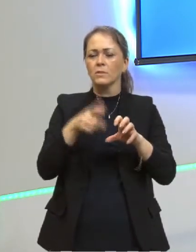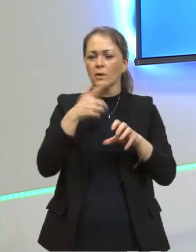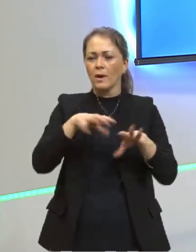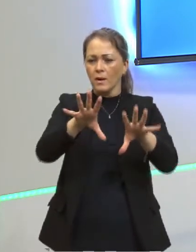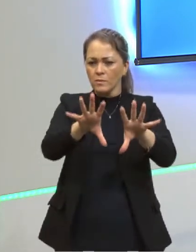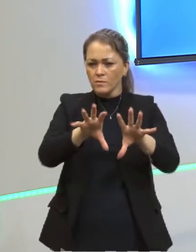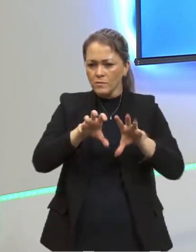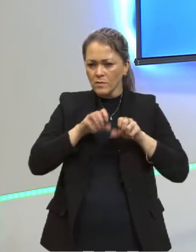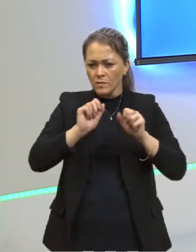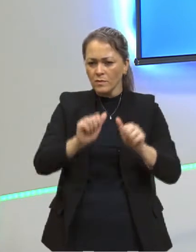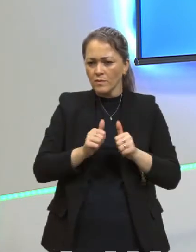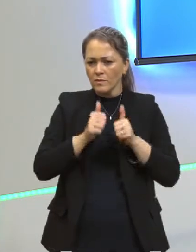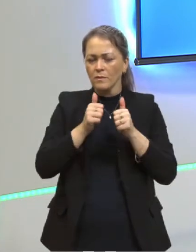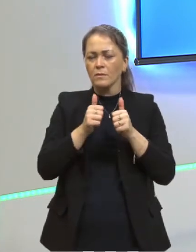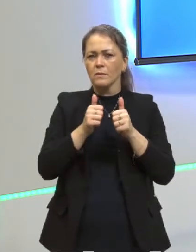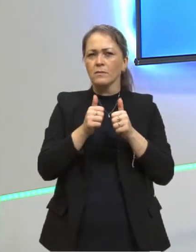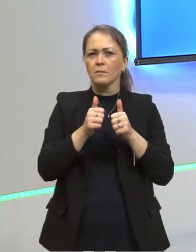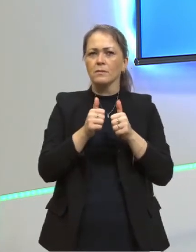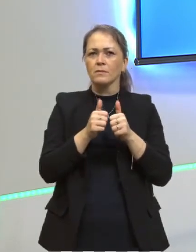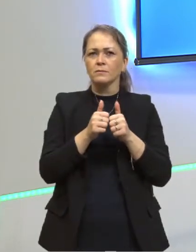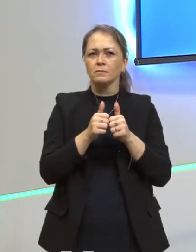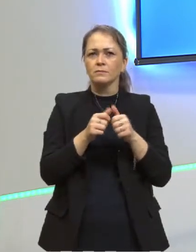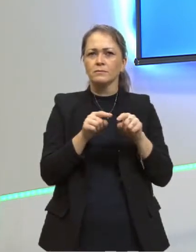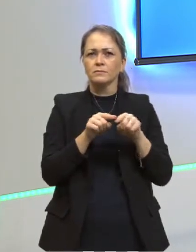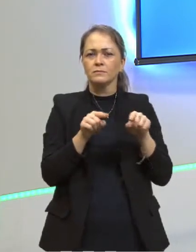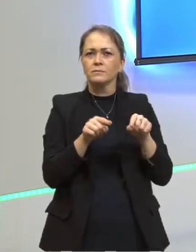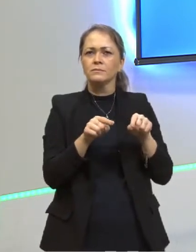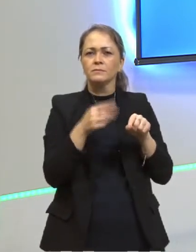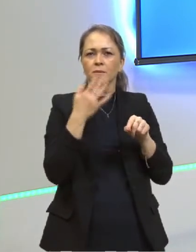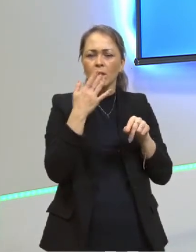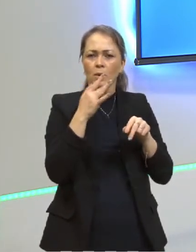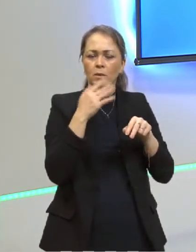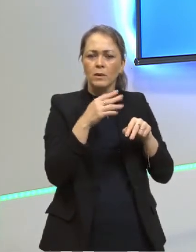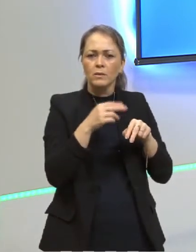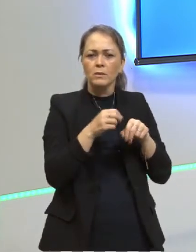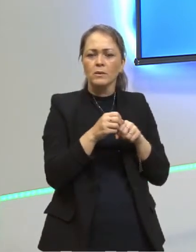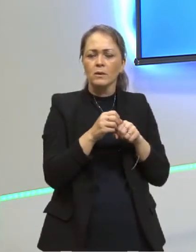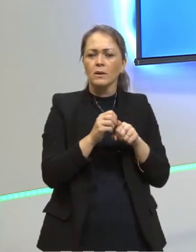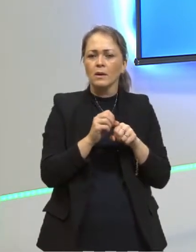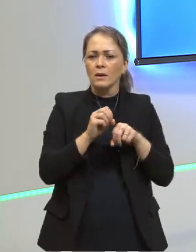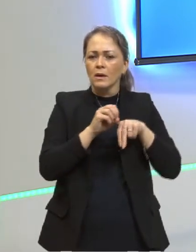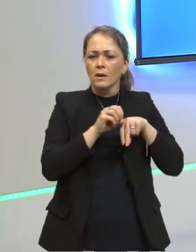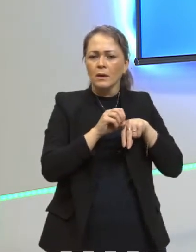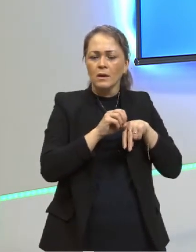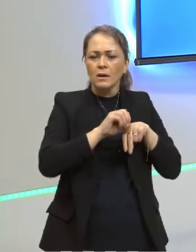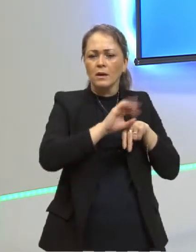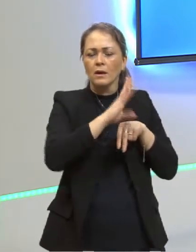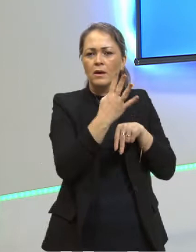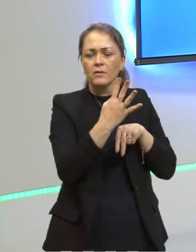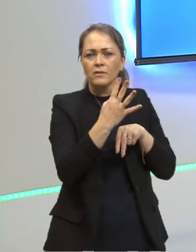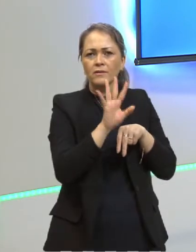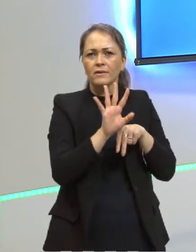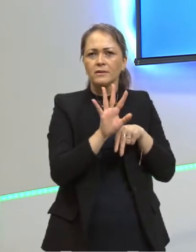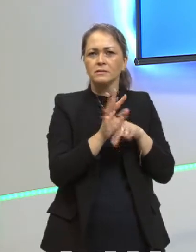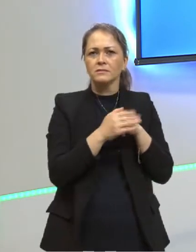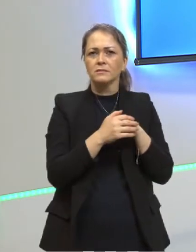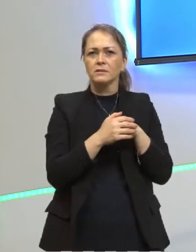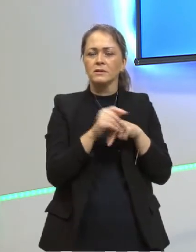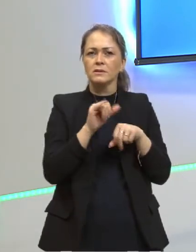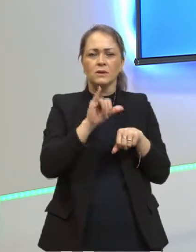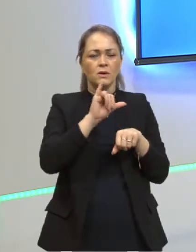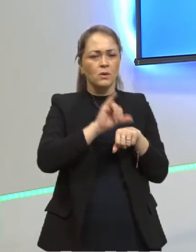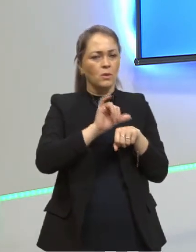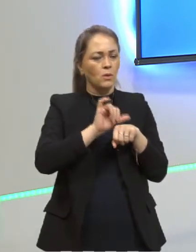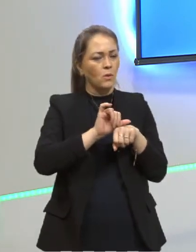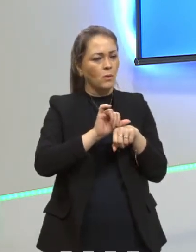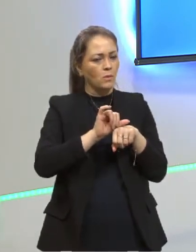reflectora, como espelhos, por exemplo, ou blusas brancas. Então, esse aqui é um corpo negro não